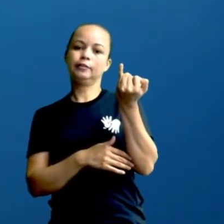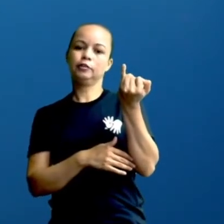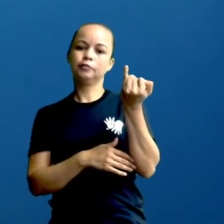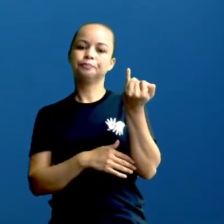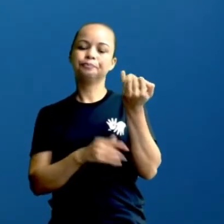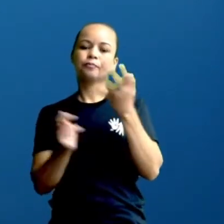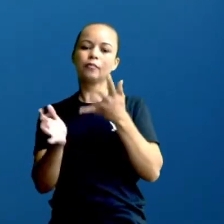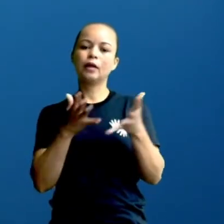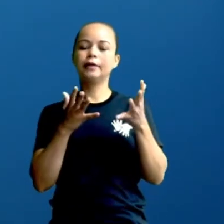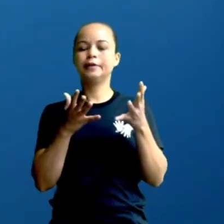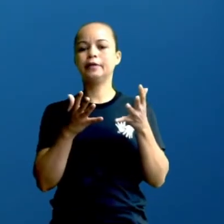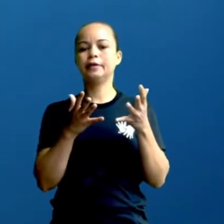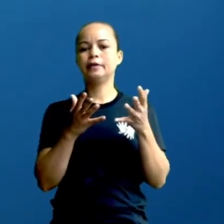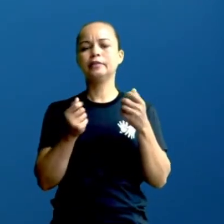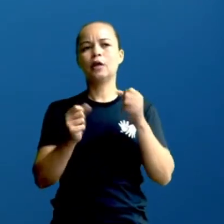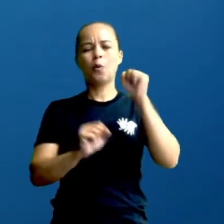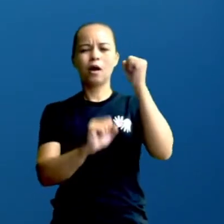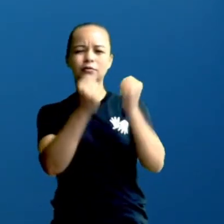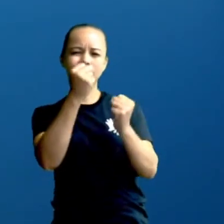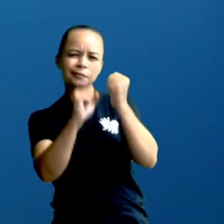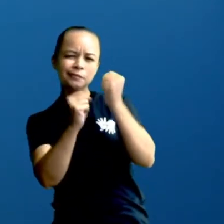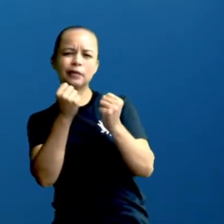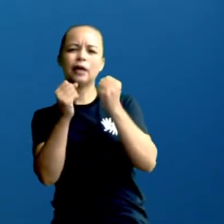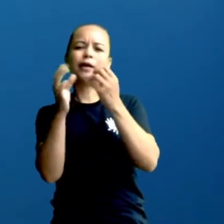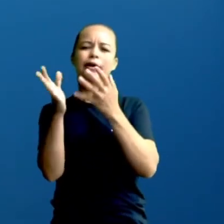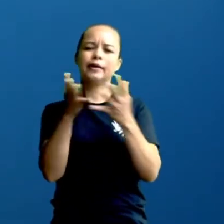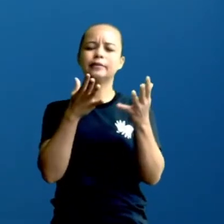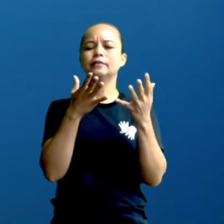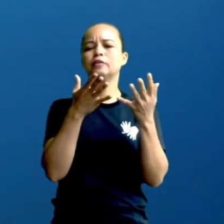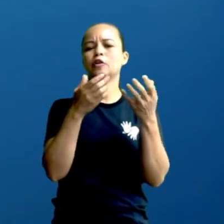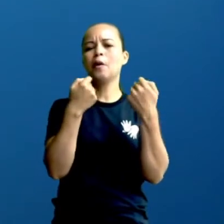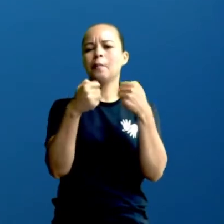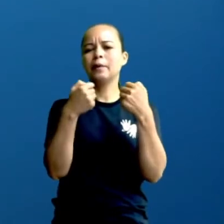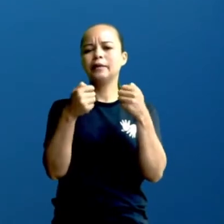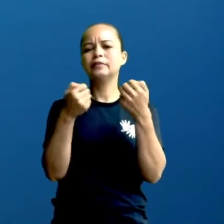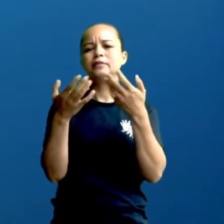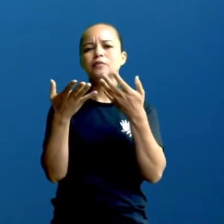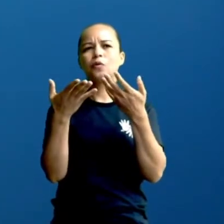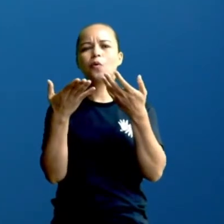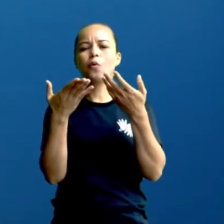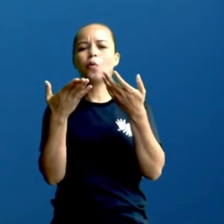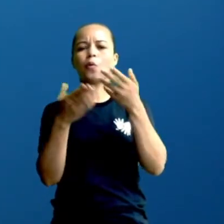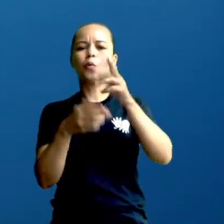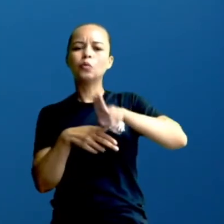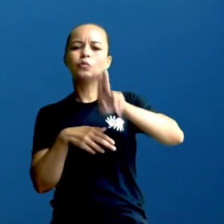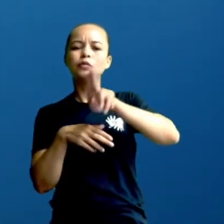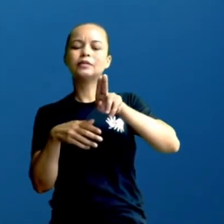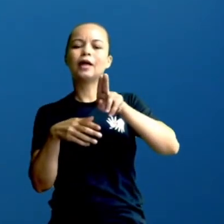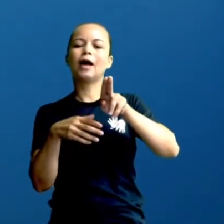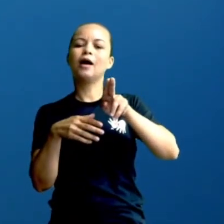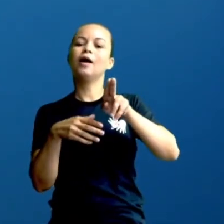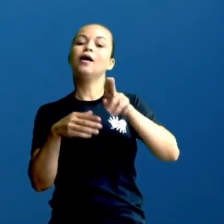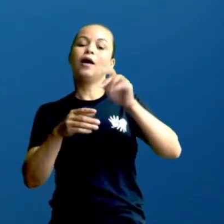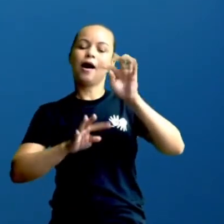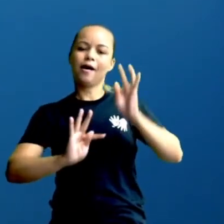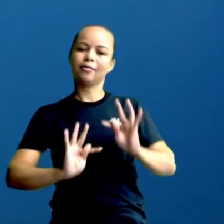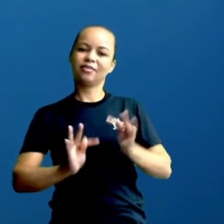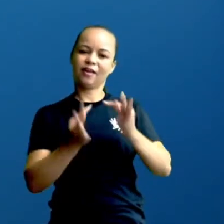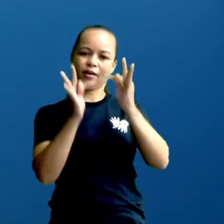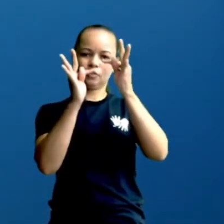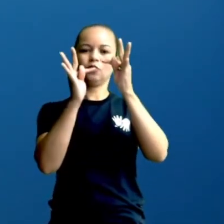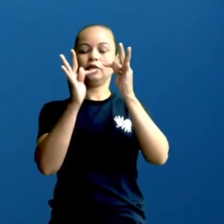verdade. Então, as empresas, né, tiveram que fazer o uso da tecnologia para poder